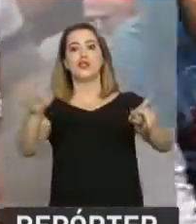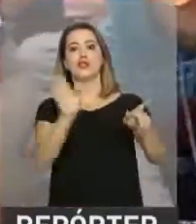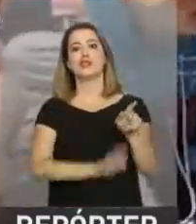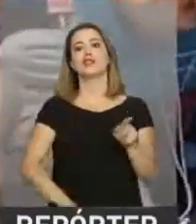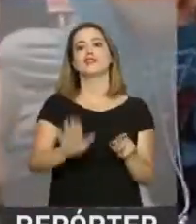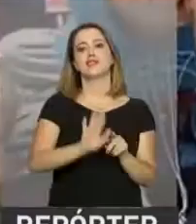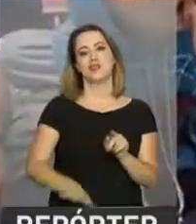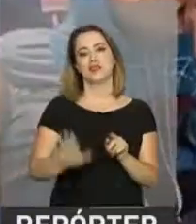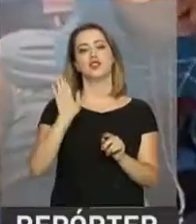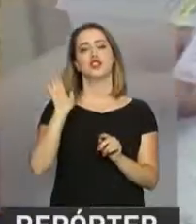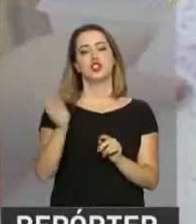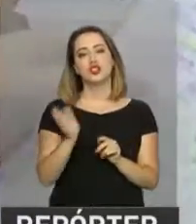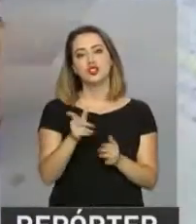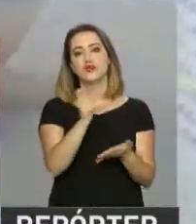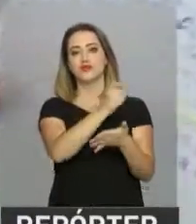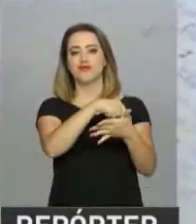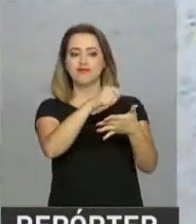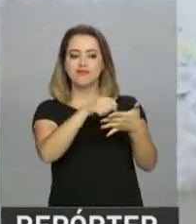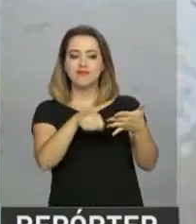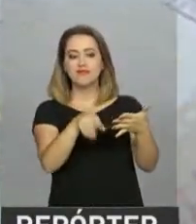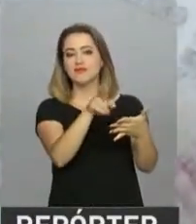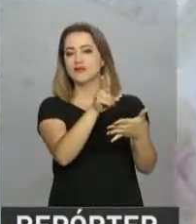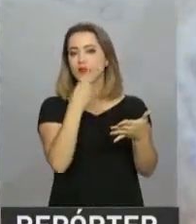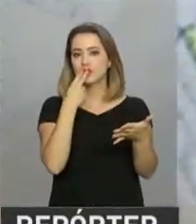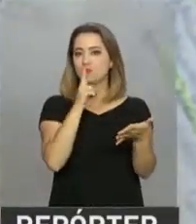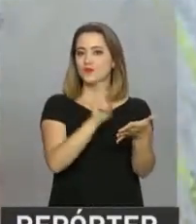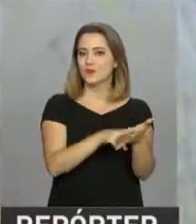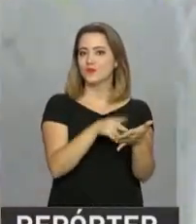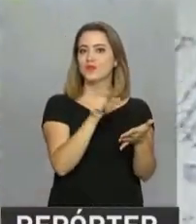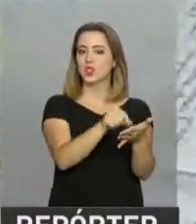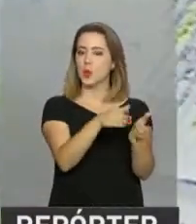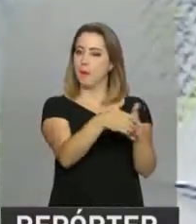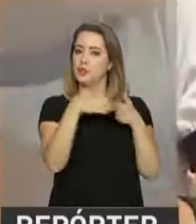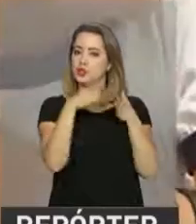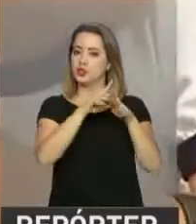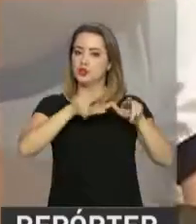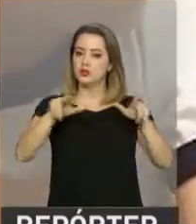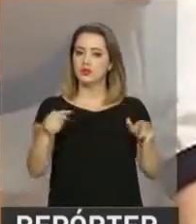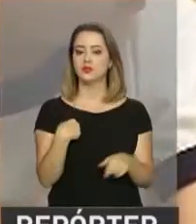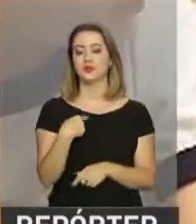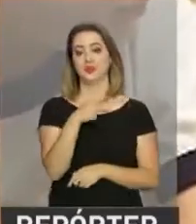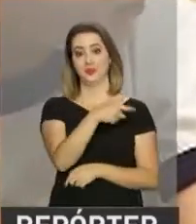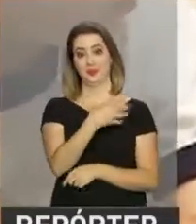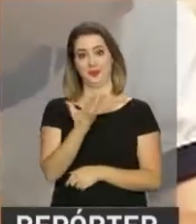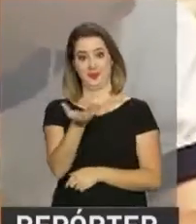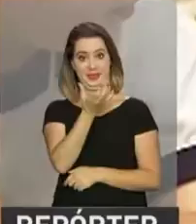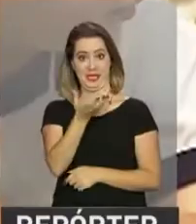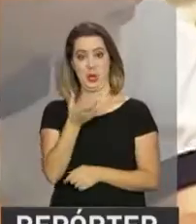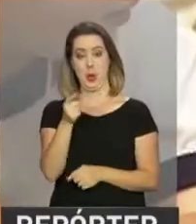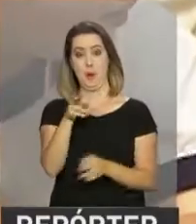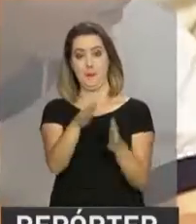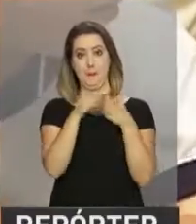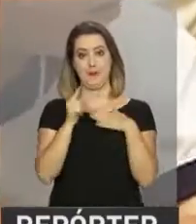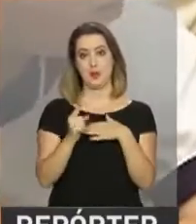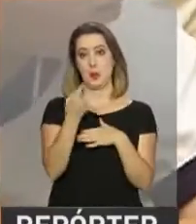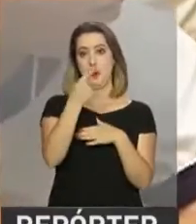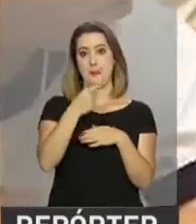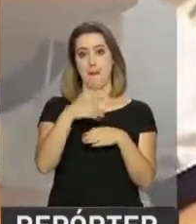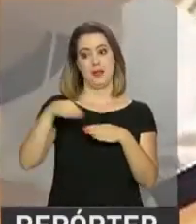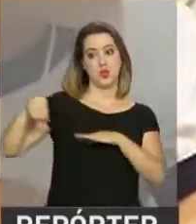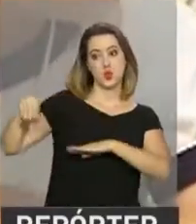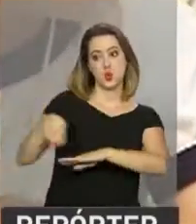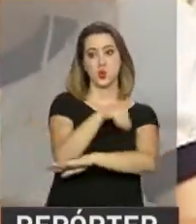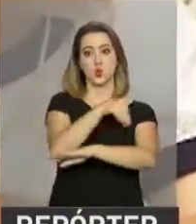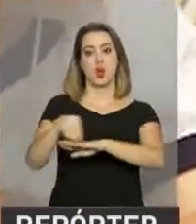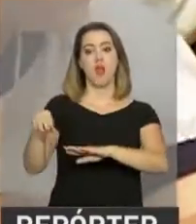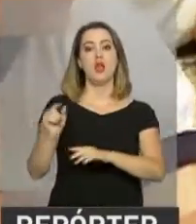as cartinhas para o Papai Noel. Os pedidos estão na ponta da língua. Eu pedi um patinete, um carro do